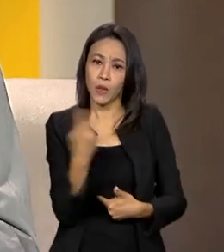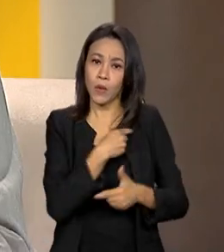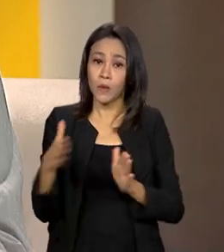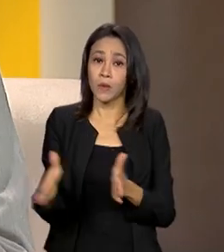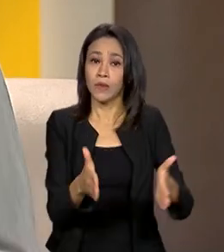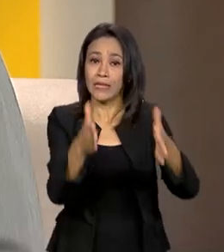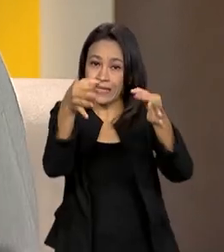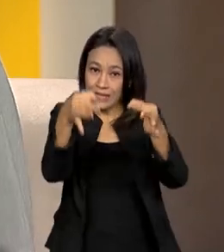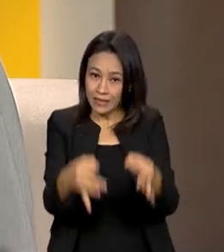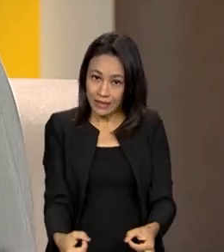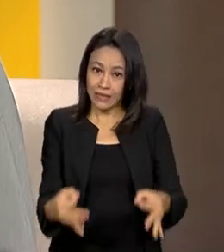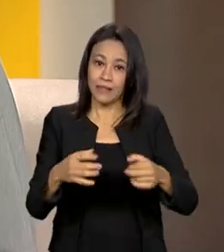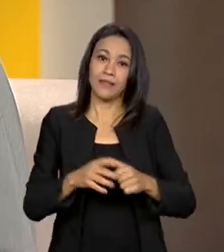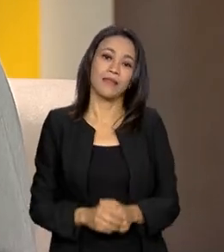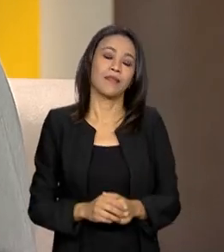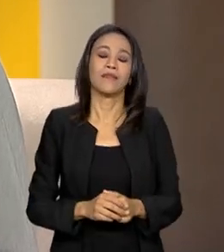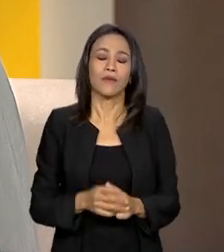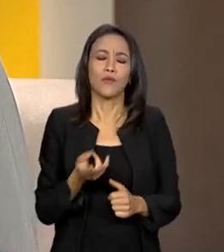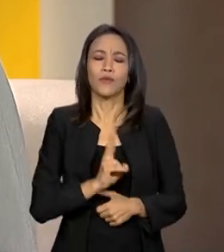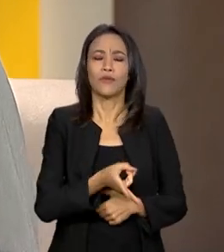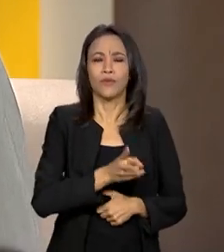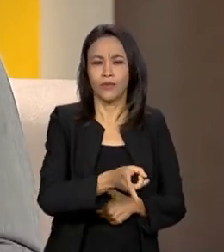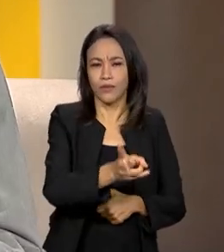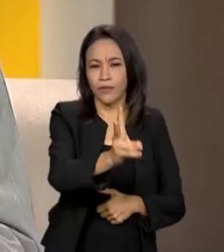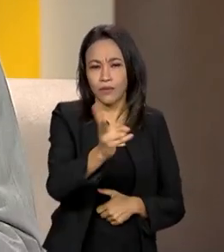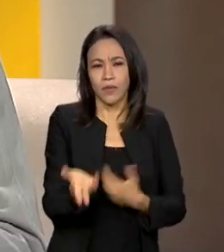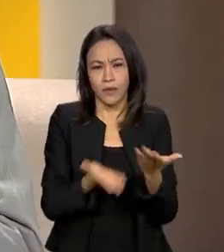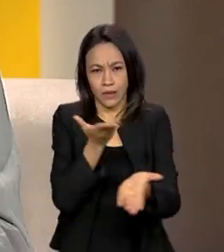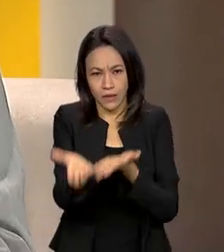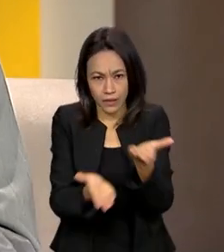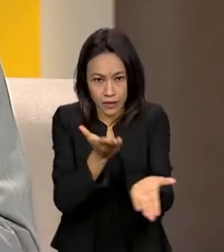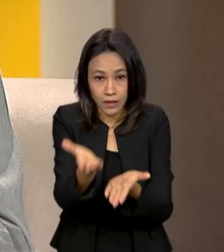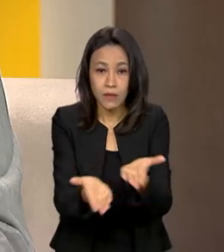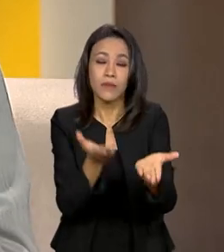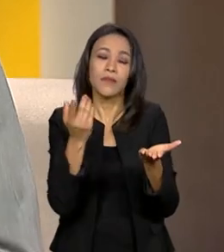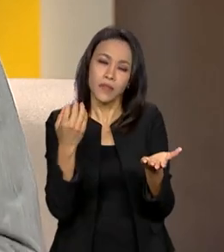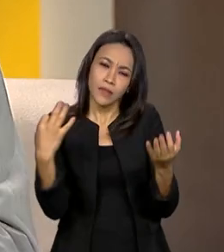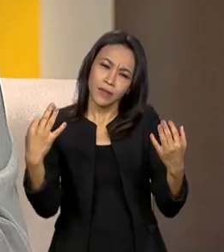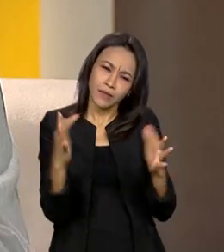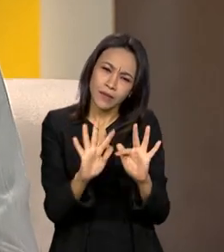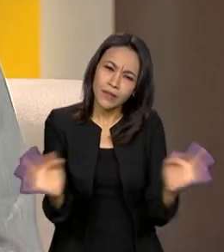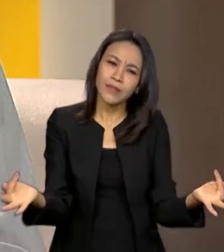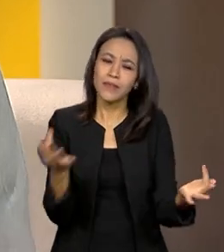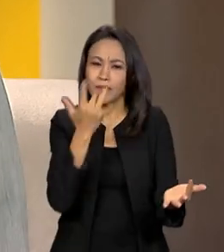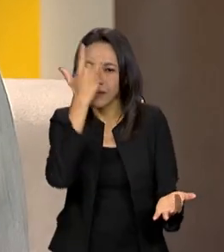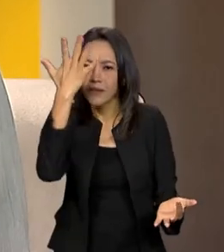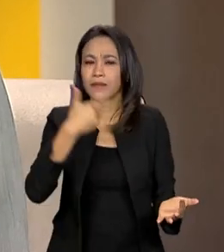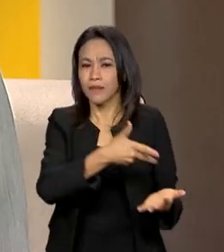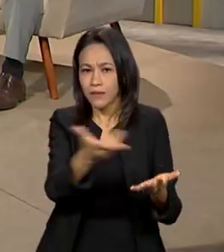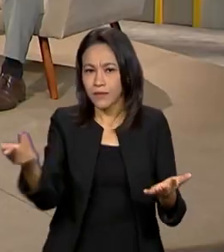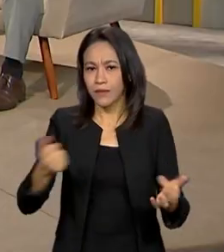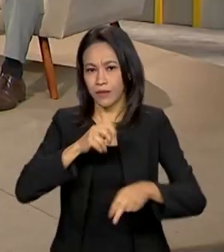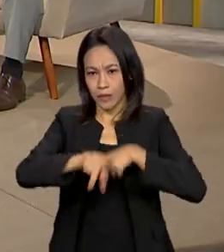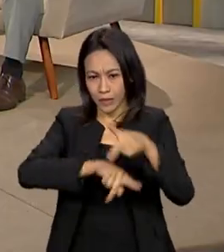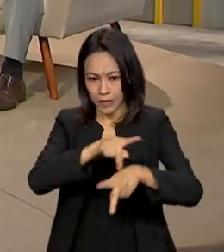seguirmos, então, prestando esses serviços cada vez mais efetivos, simples e fáceis para a população.